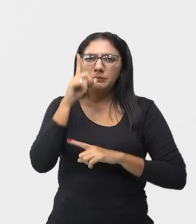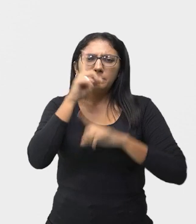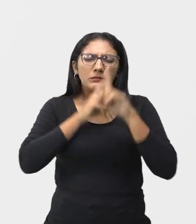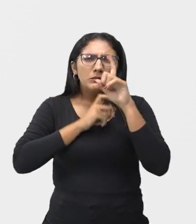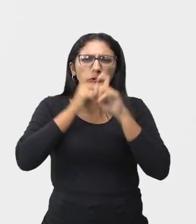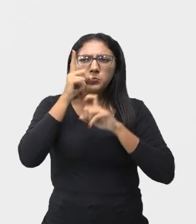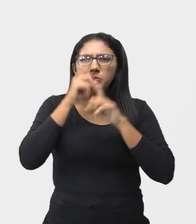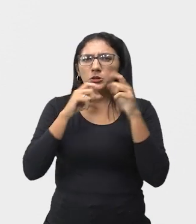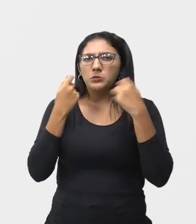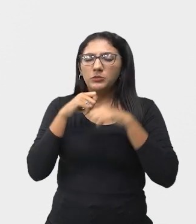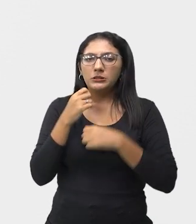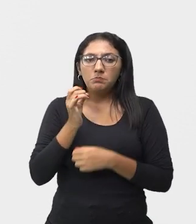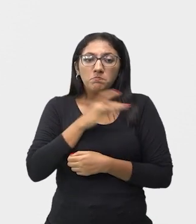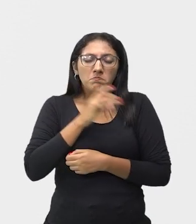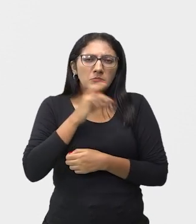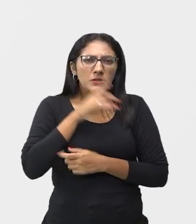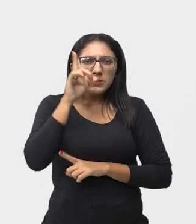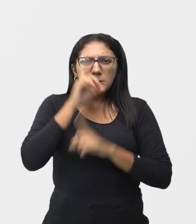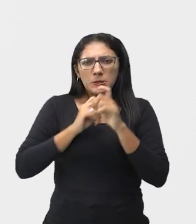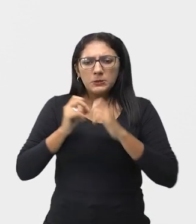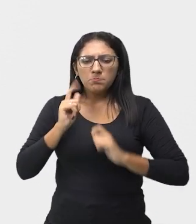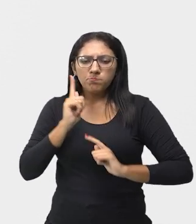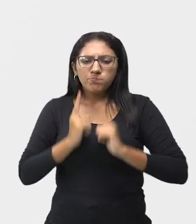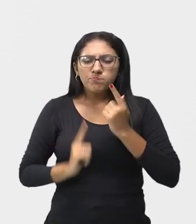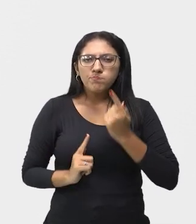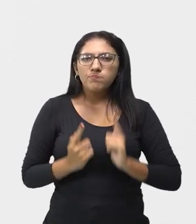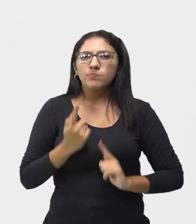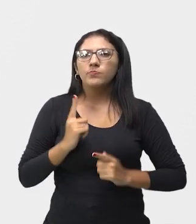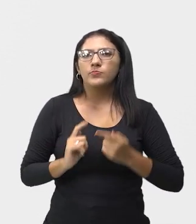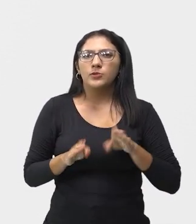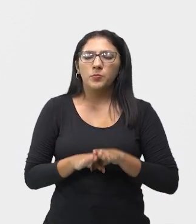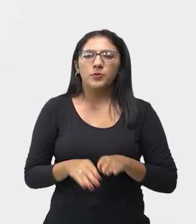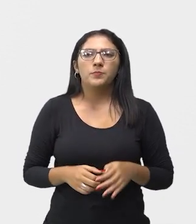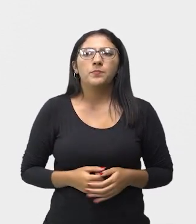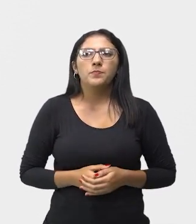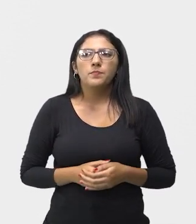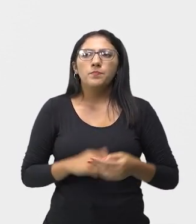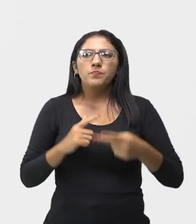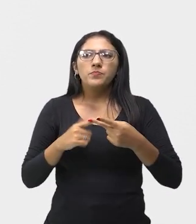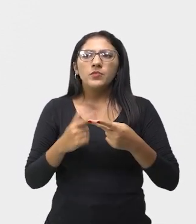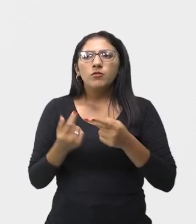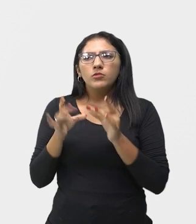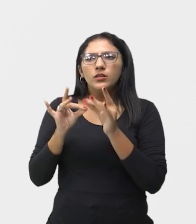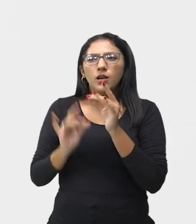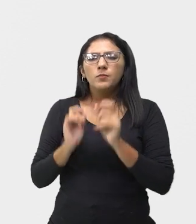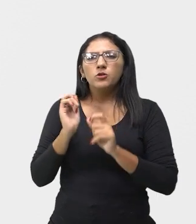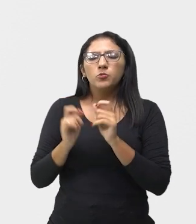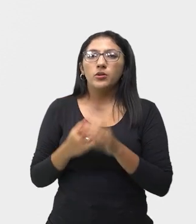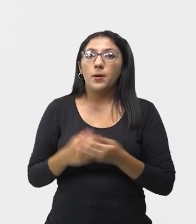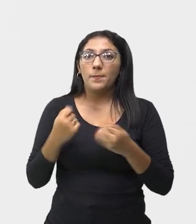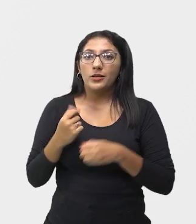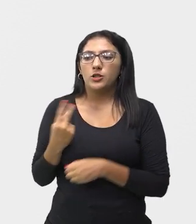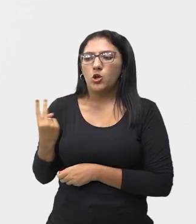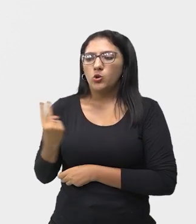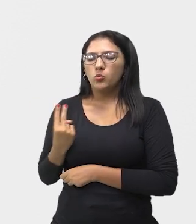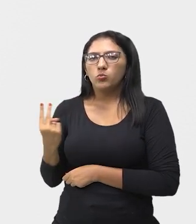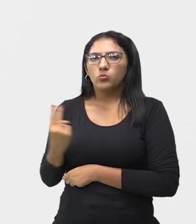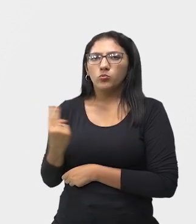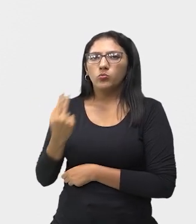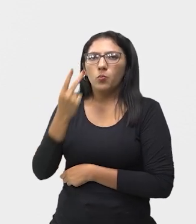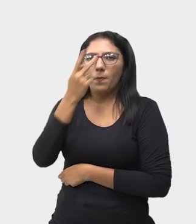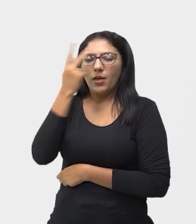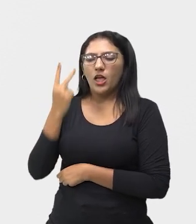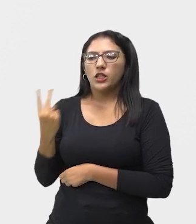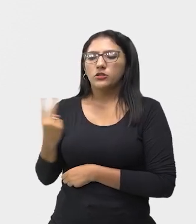eles têm que fazer toda essa expressão corporal. E qual é a descrição? Em duplas, então vai ser duas pessoas que vão